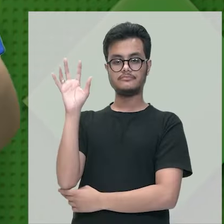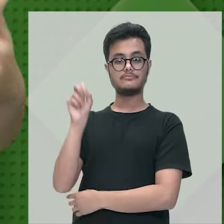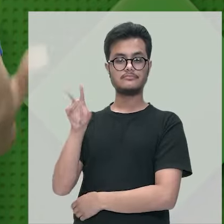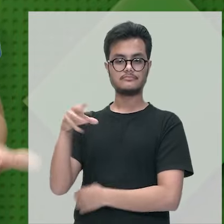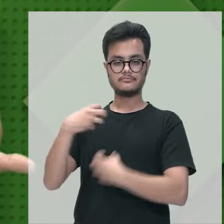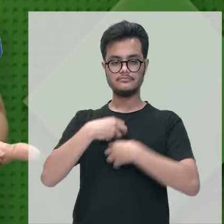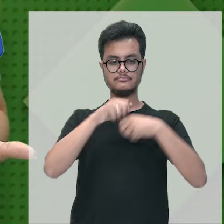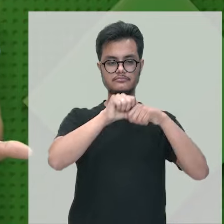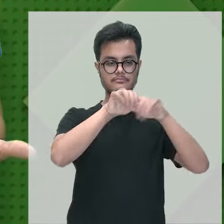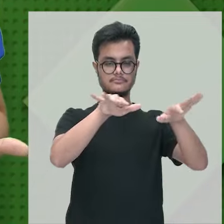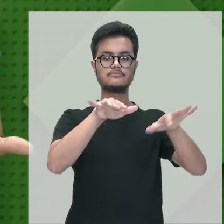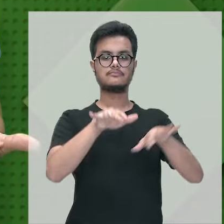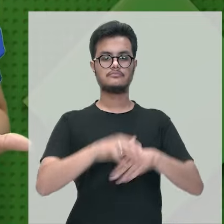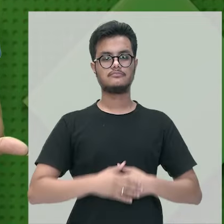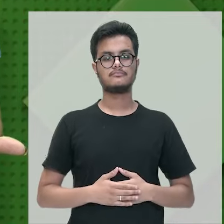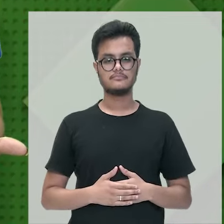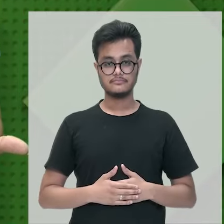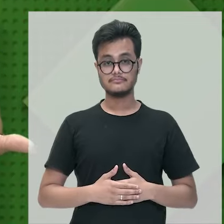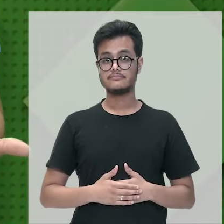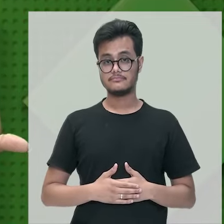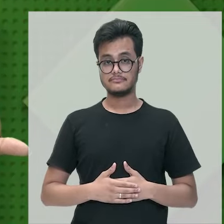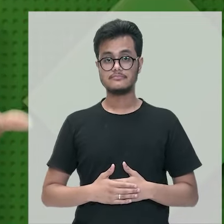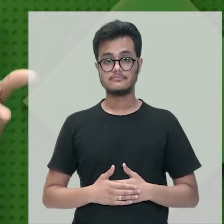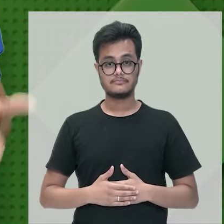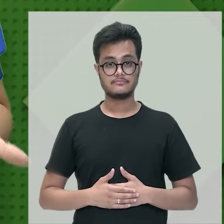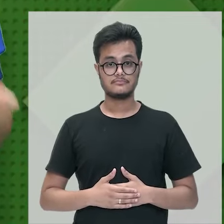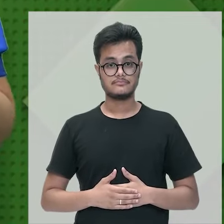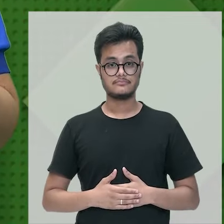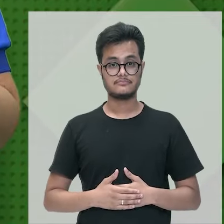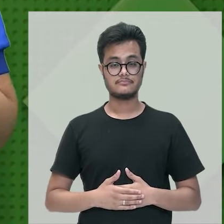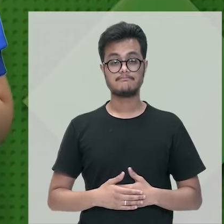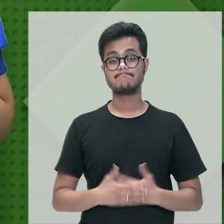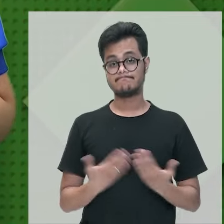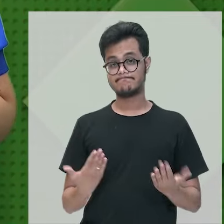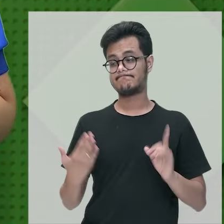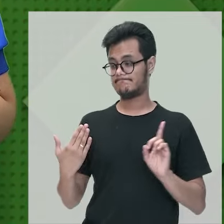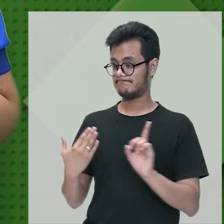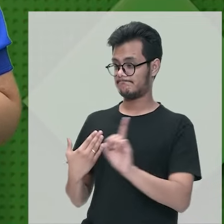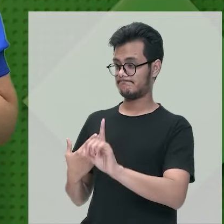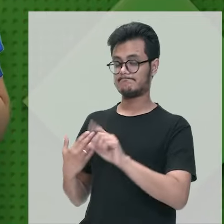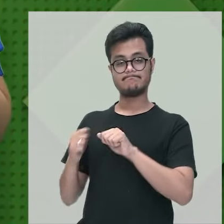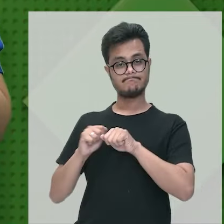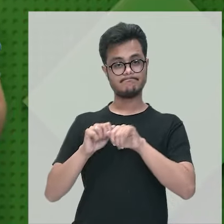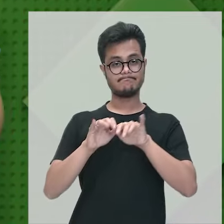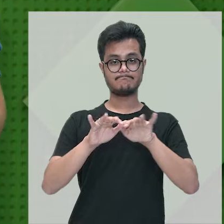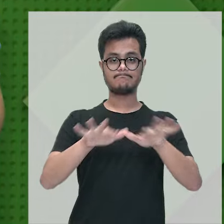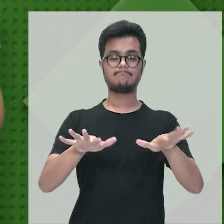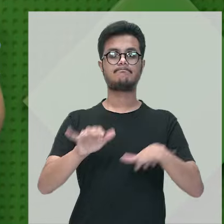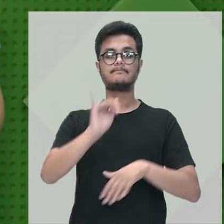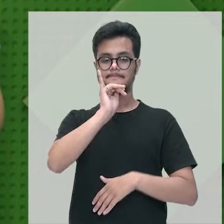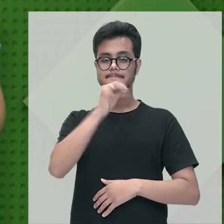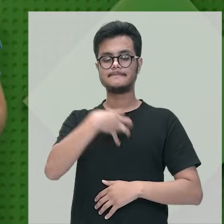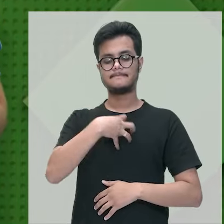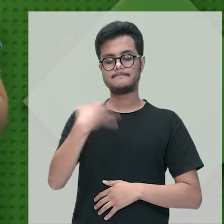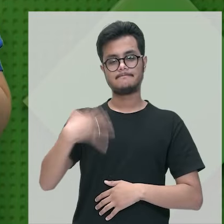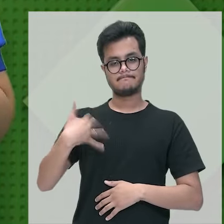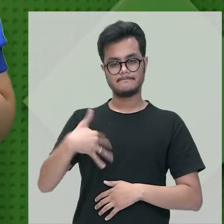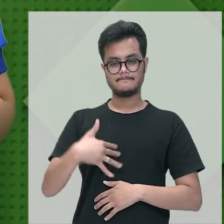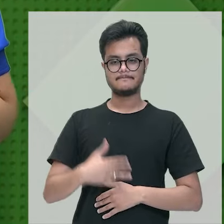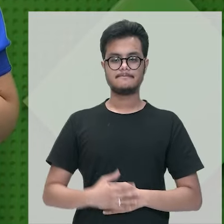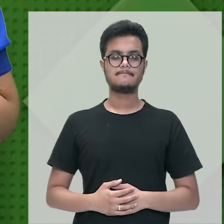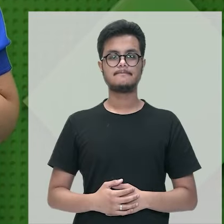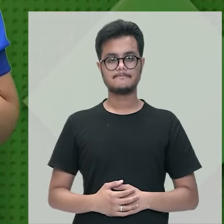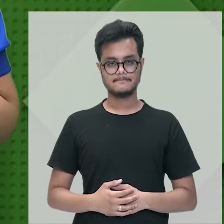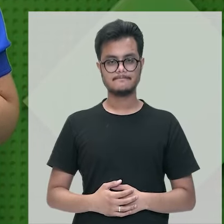que na natureza eles não causariam mal, né? Para a gente. Mas quando eles vêm aqui para nós quando nós nos aproximamos deles